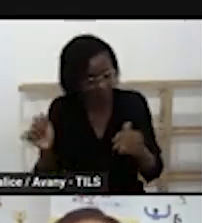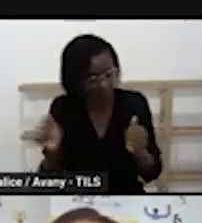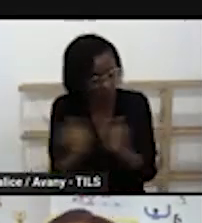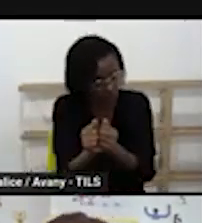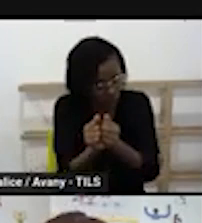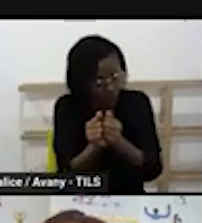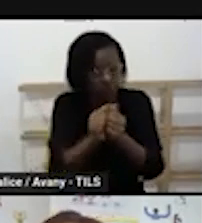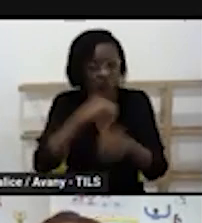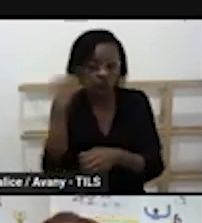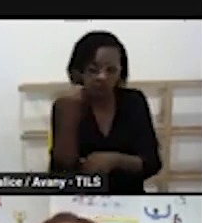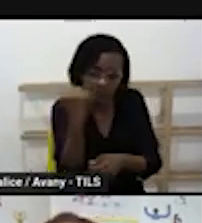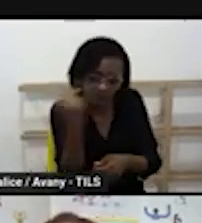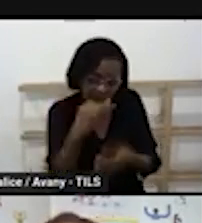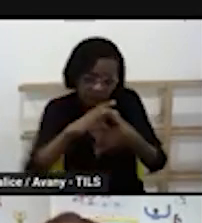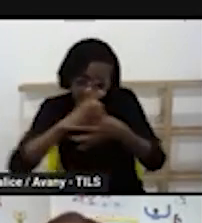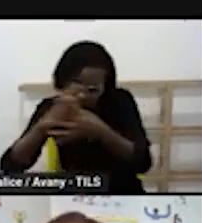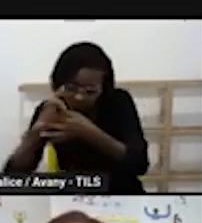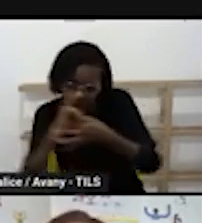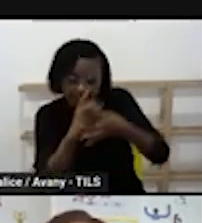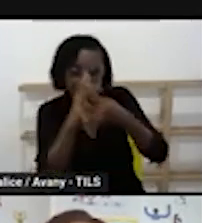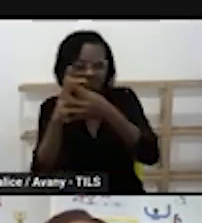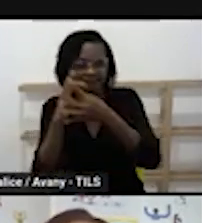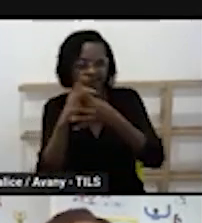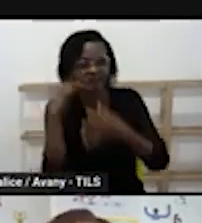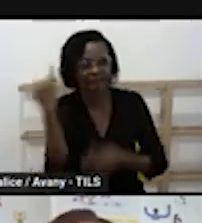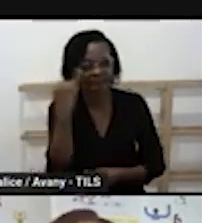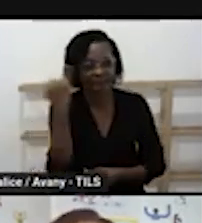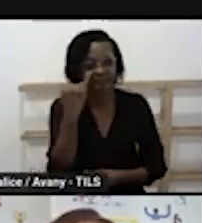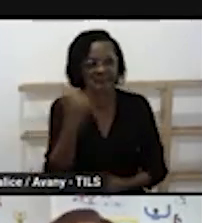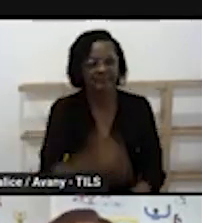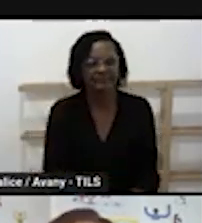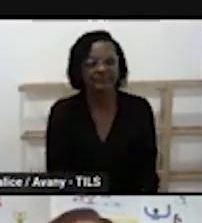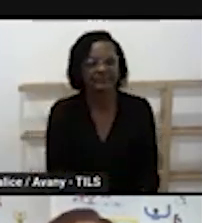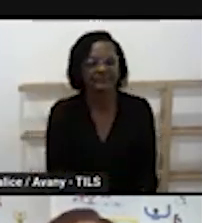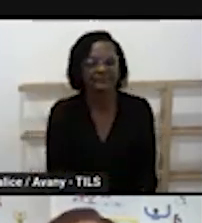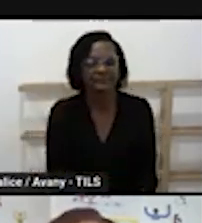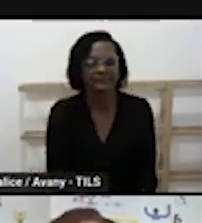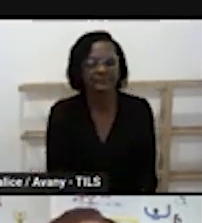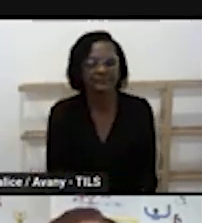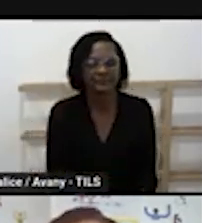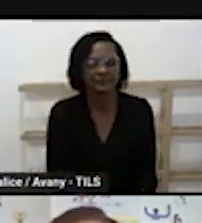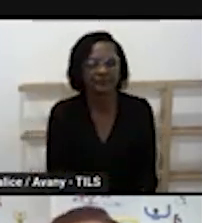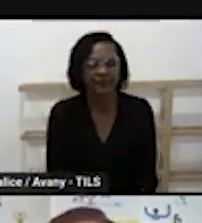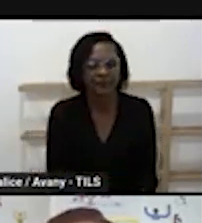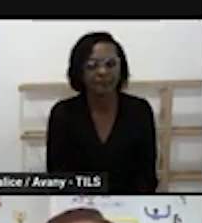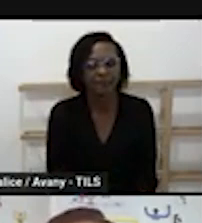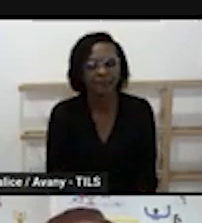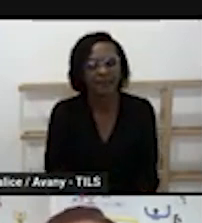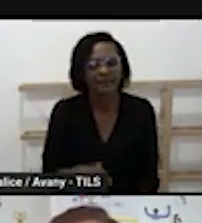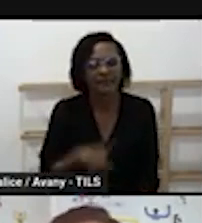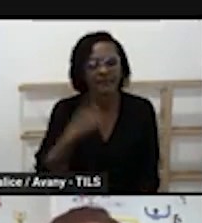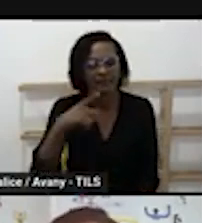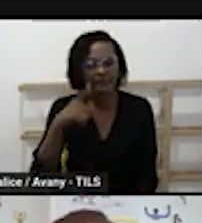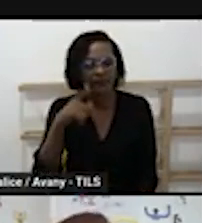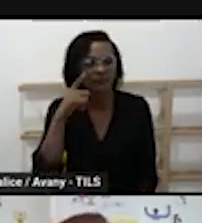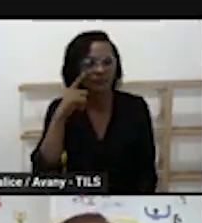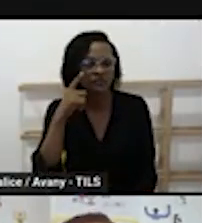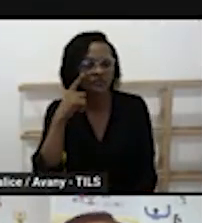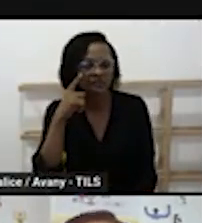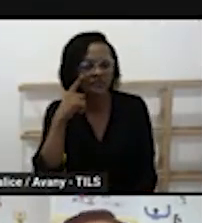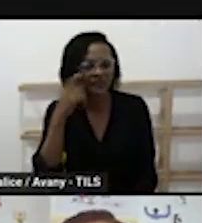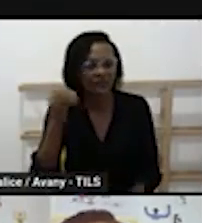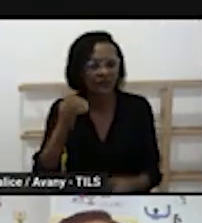as modalidades que vão aparecer na rotina então a gente vai mostrar aqui uma sugestão de rotina que vocês vão conseguir visualizar